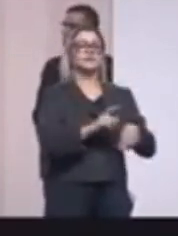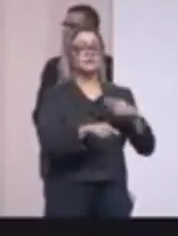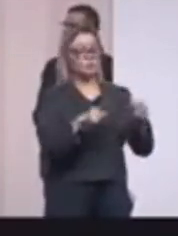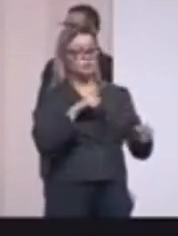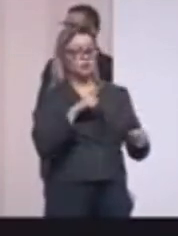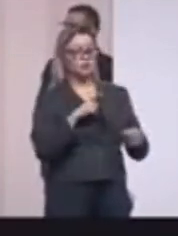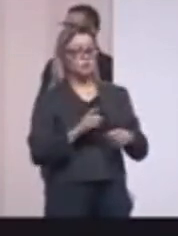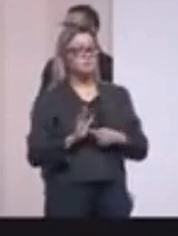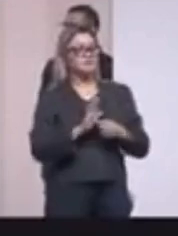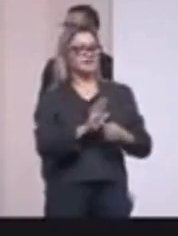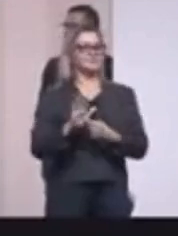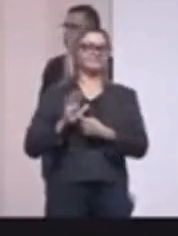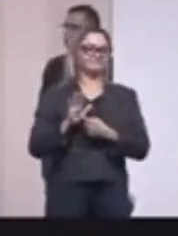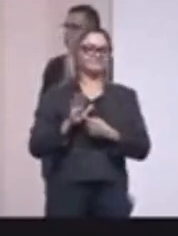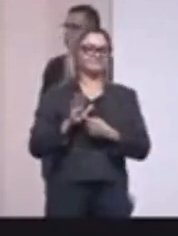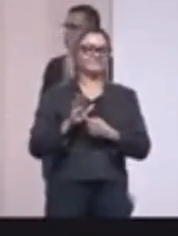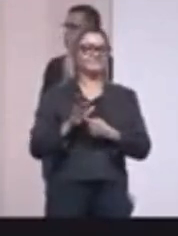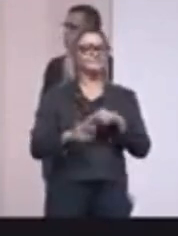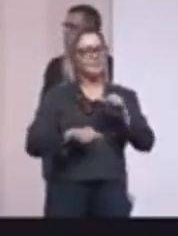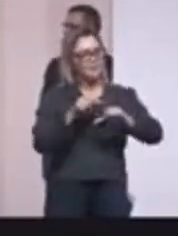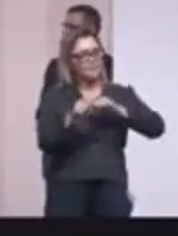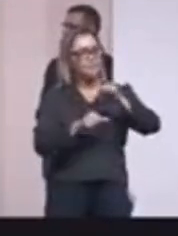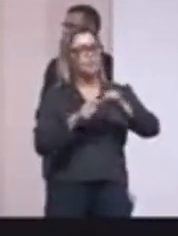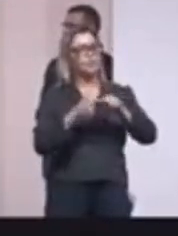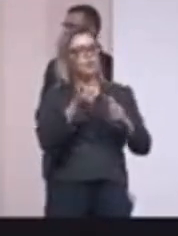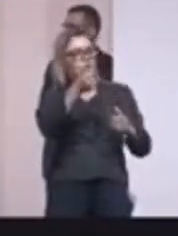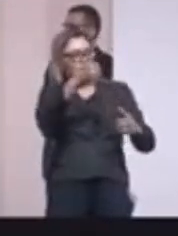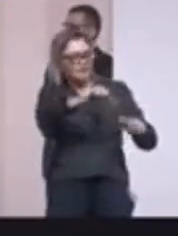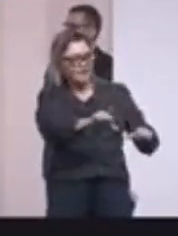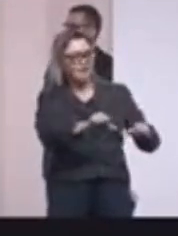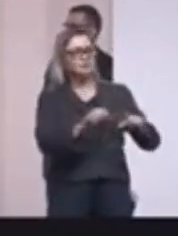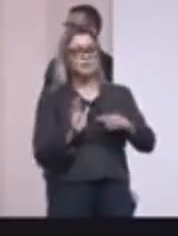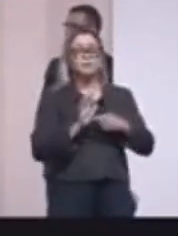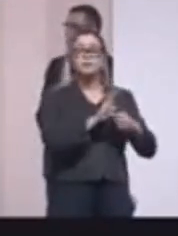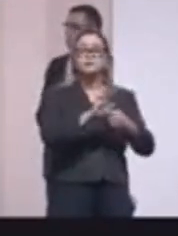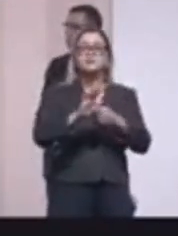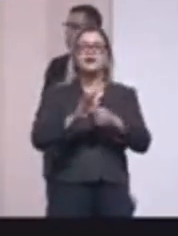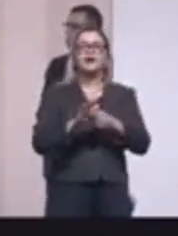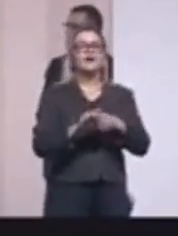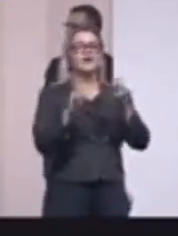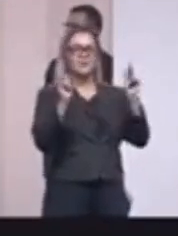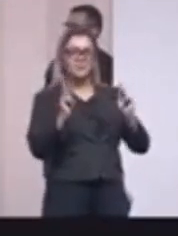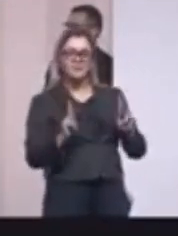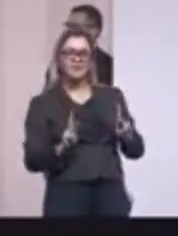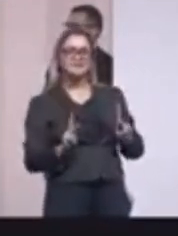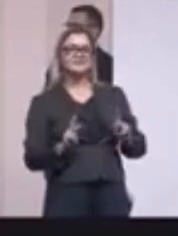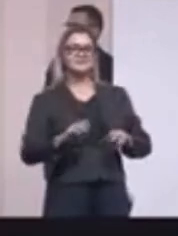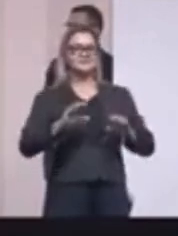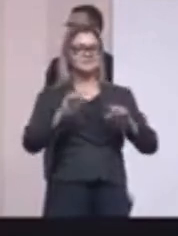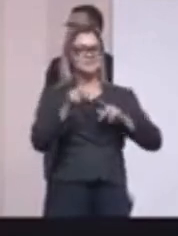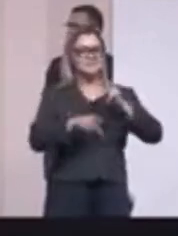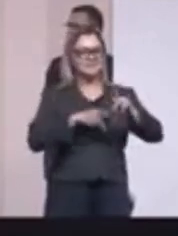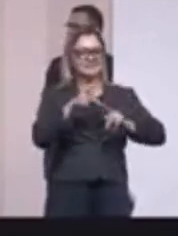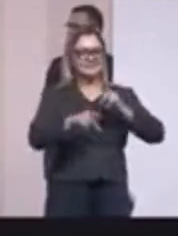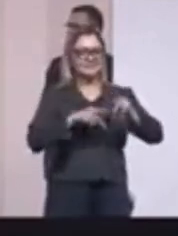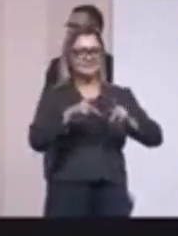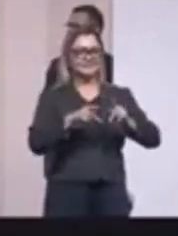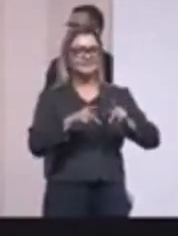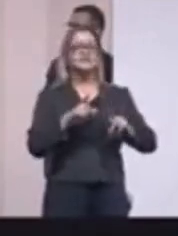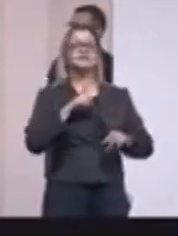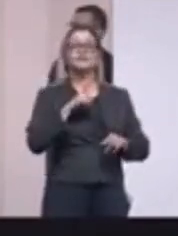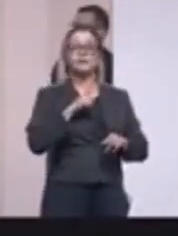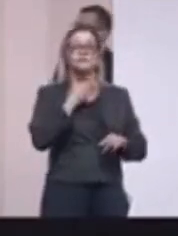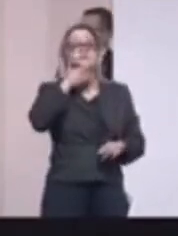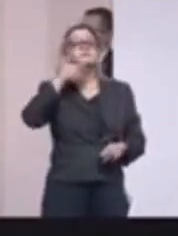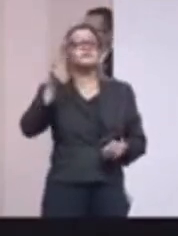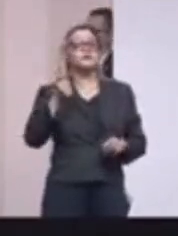Então estaremos lá para impor o revés, para impor a derrota, para trazer a tranquilidade para o nosso cidadão. Porque o que nós temos